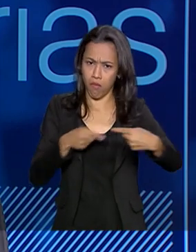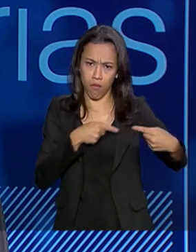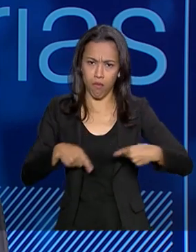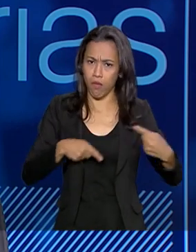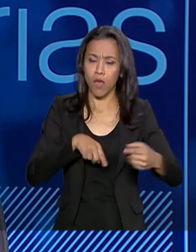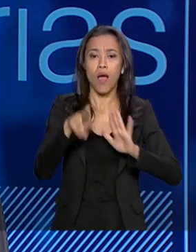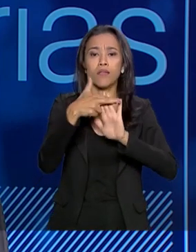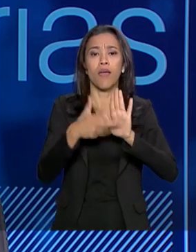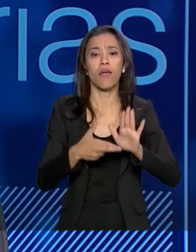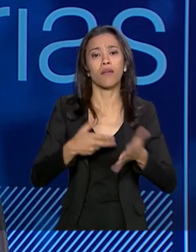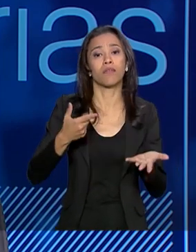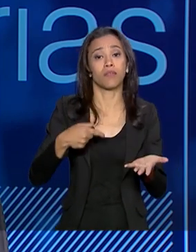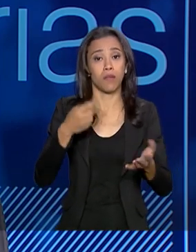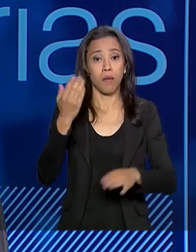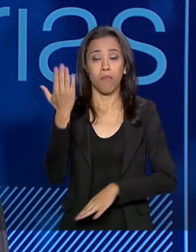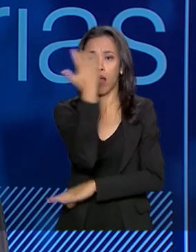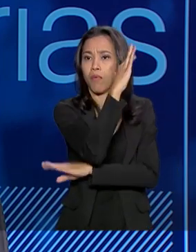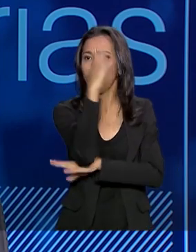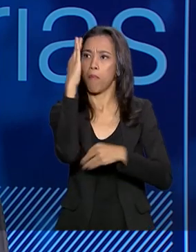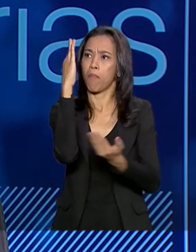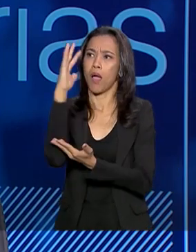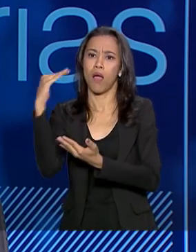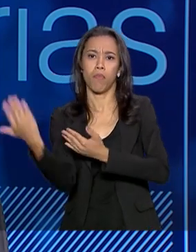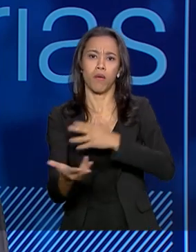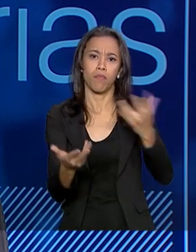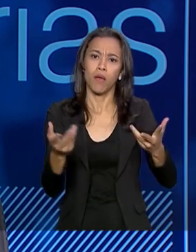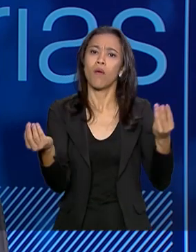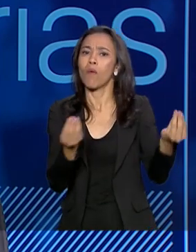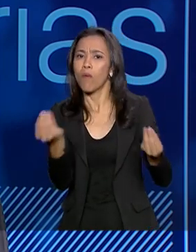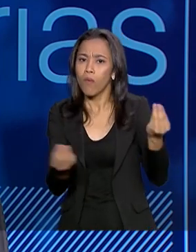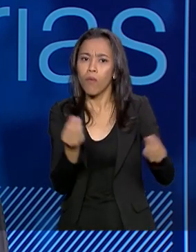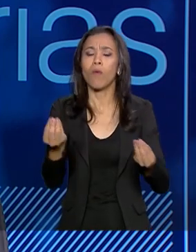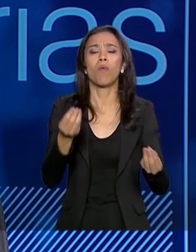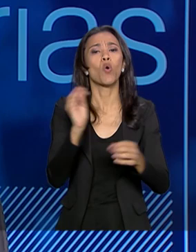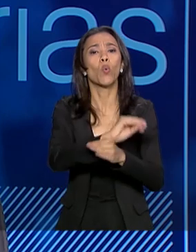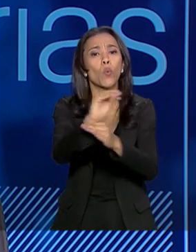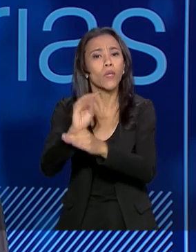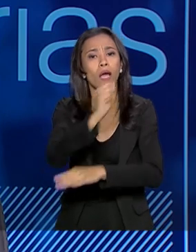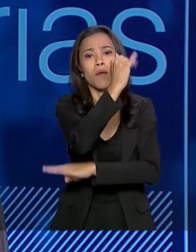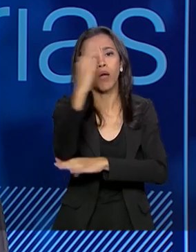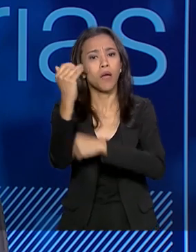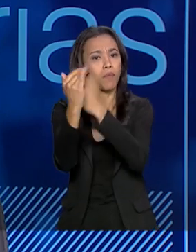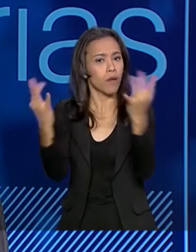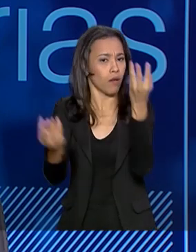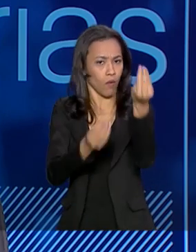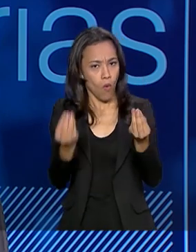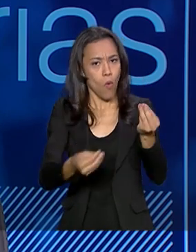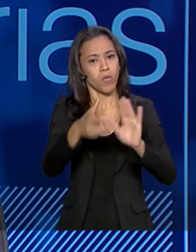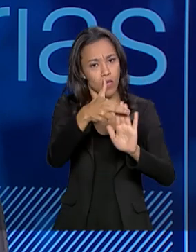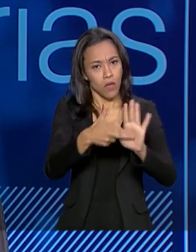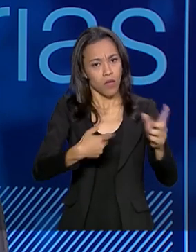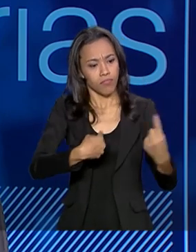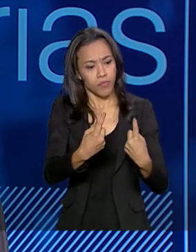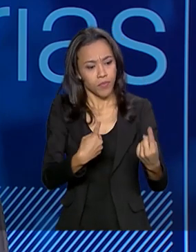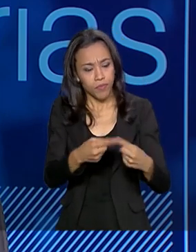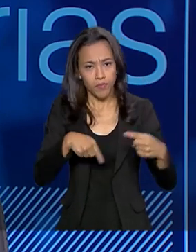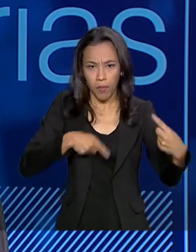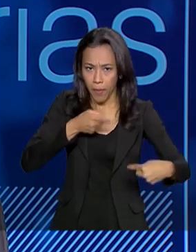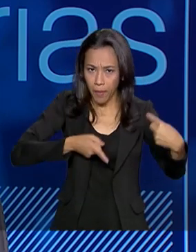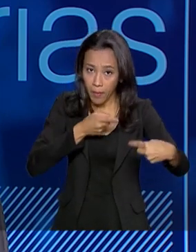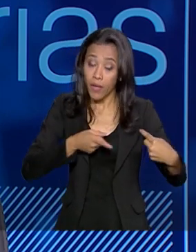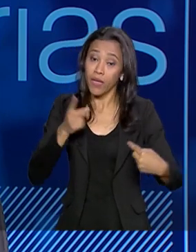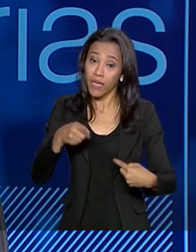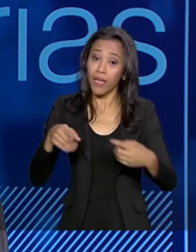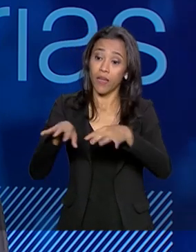trazer regras que sejam claras, que sejam benéficas para o meio ambiente, que de forma alguma ele seja preterido ou deixado para trás, mas que os grandes empreendimentos em